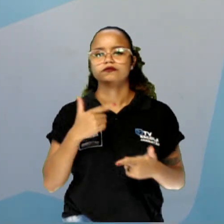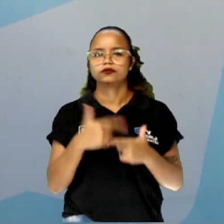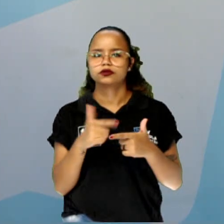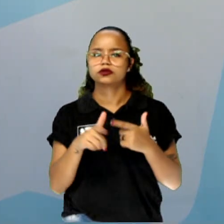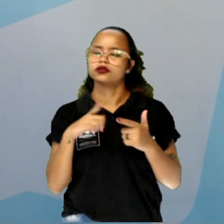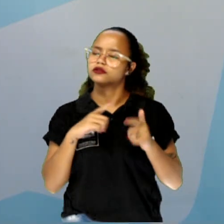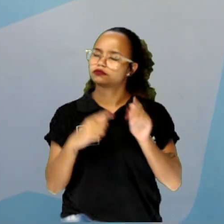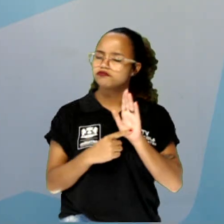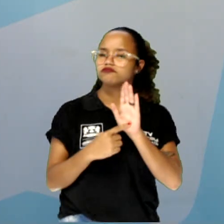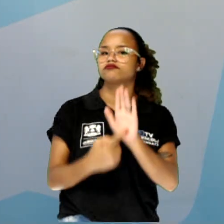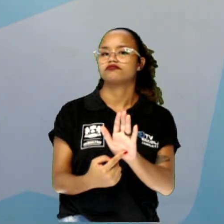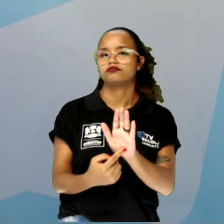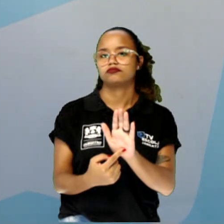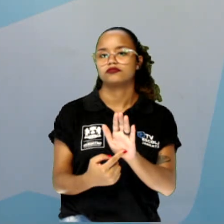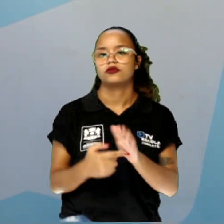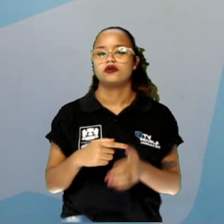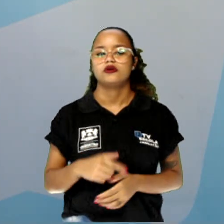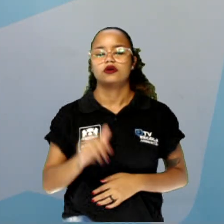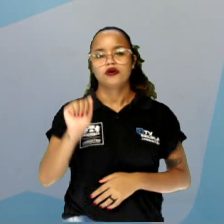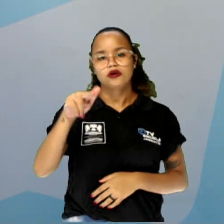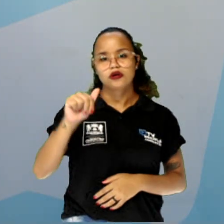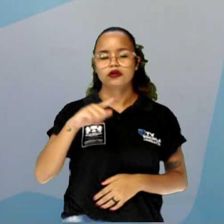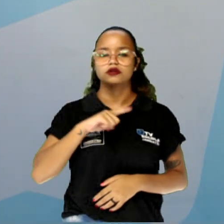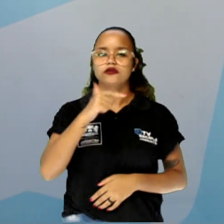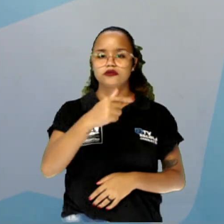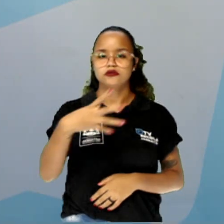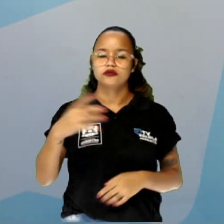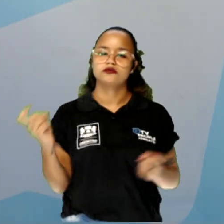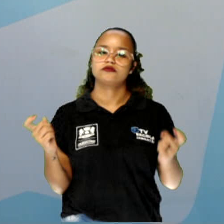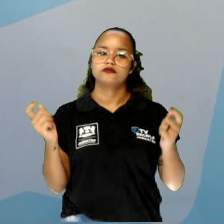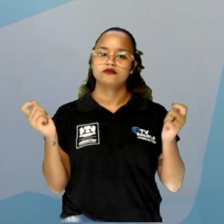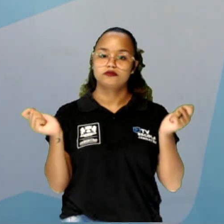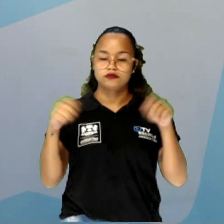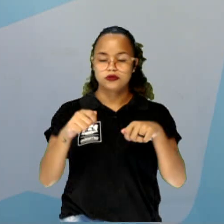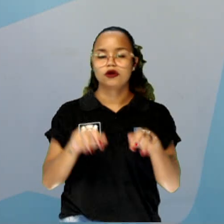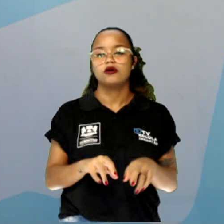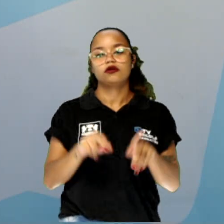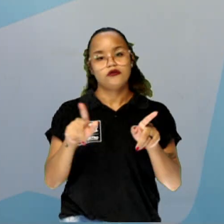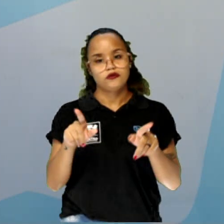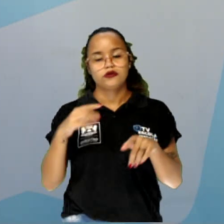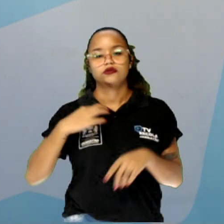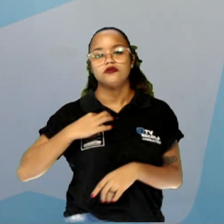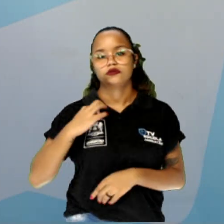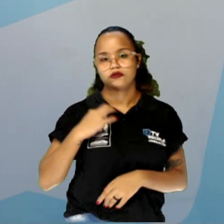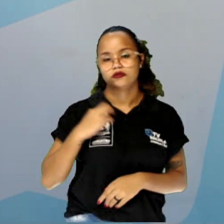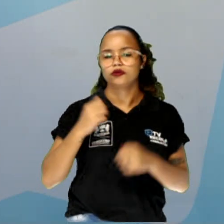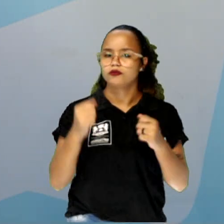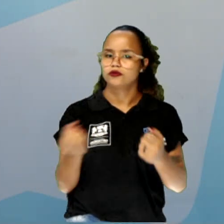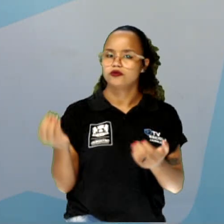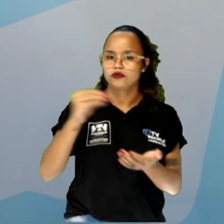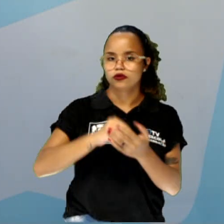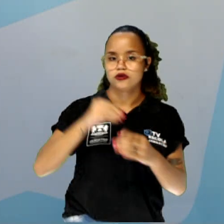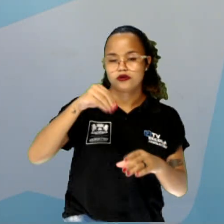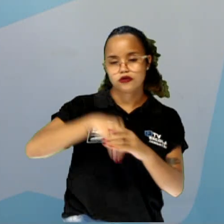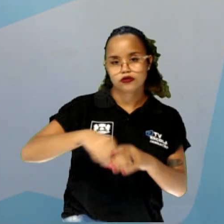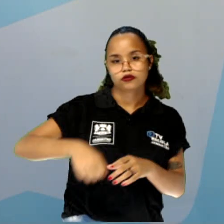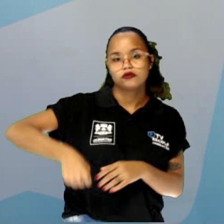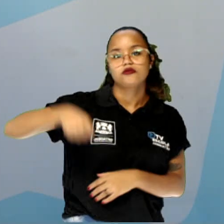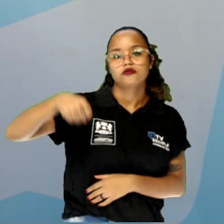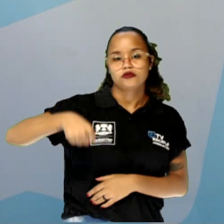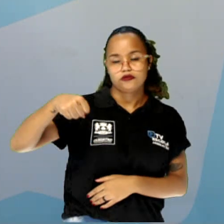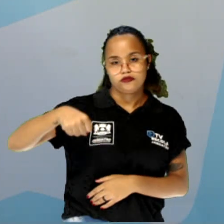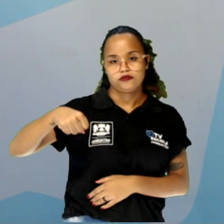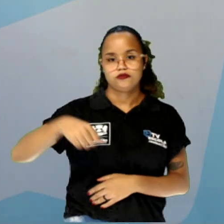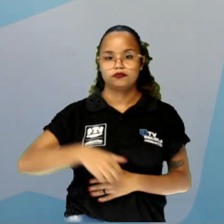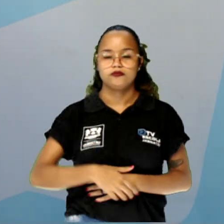foi apresentada, Ana vai ter 24 possibilidades diferentes de roupas que ela está colocando aí na mala para